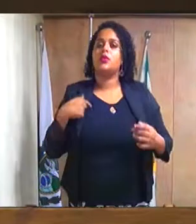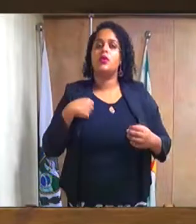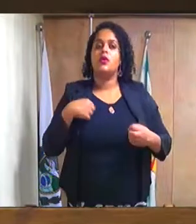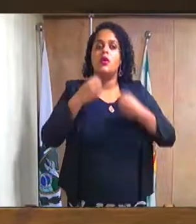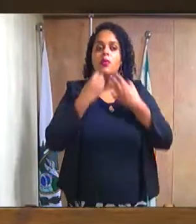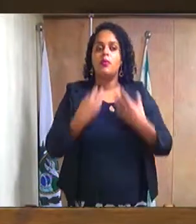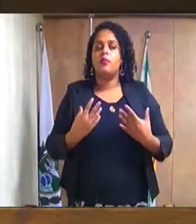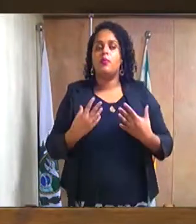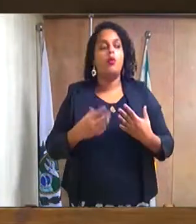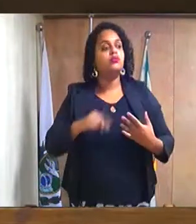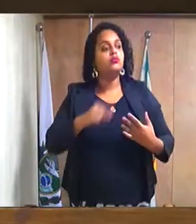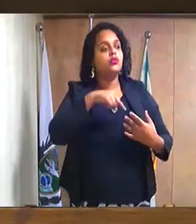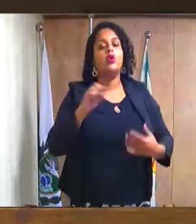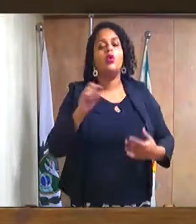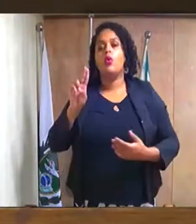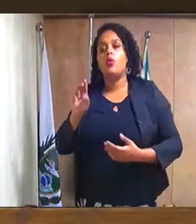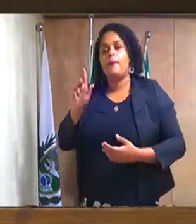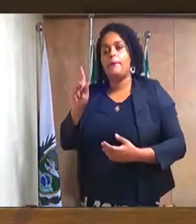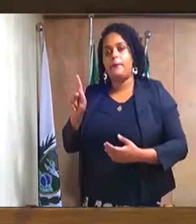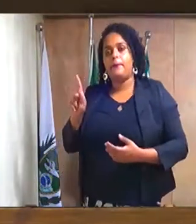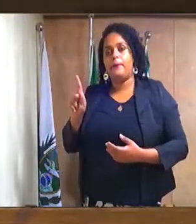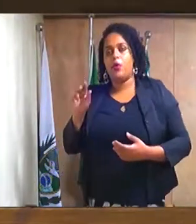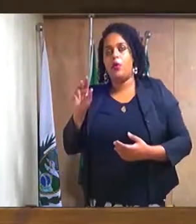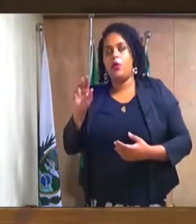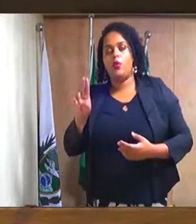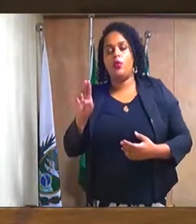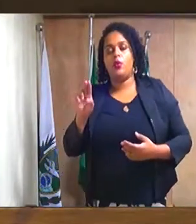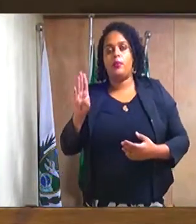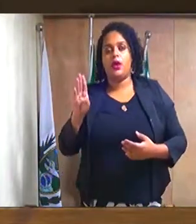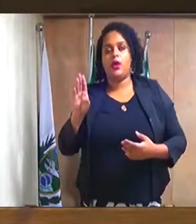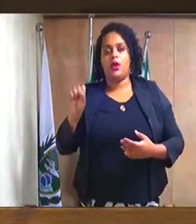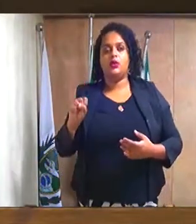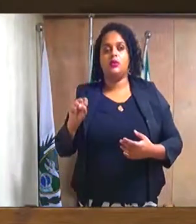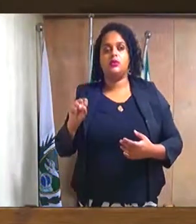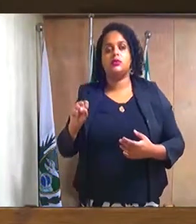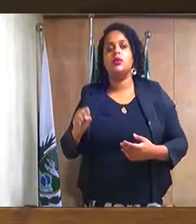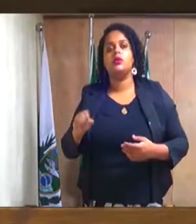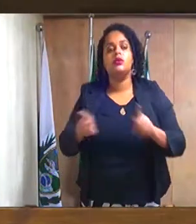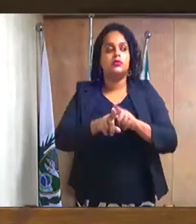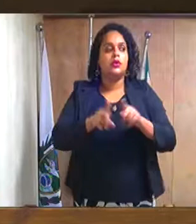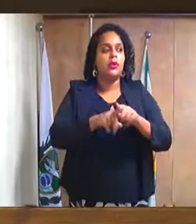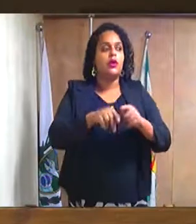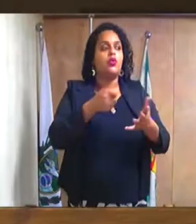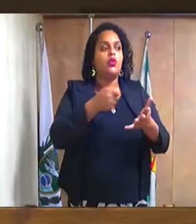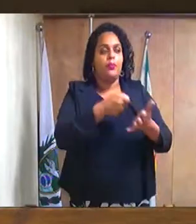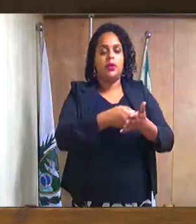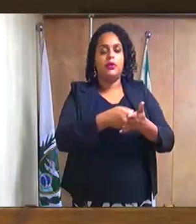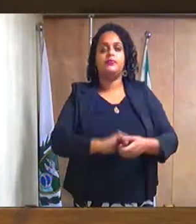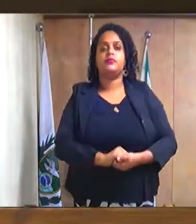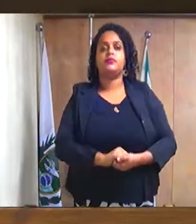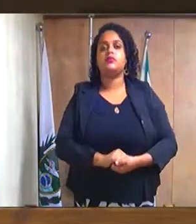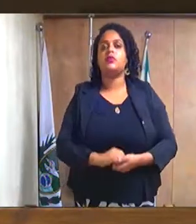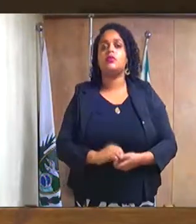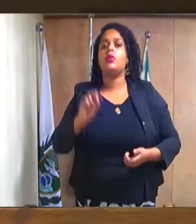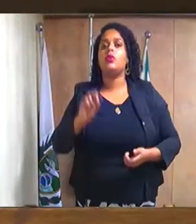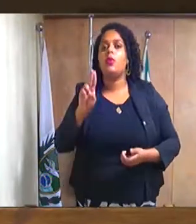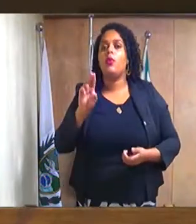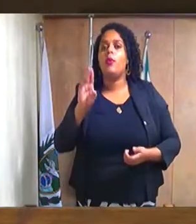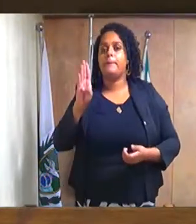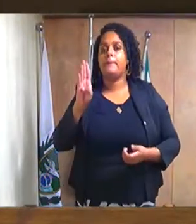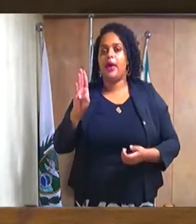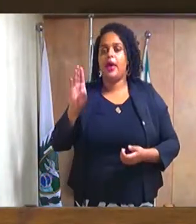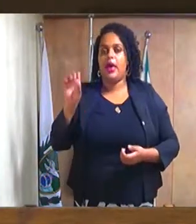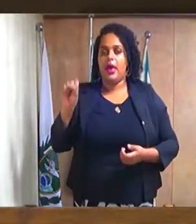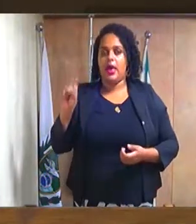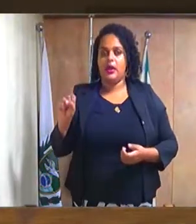vai estar construindo o nosso bairro ali. Então, e cobrar também a UBS do Pantanal, a